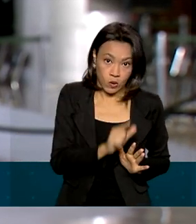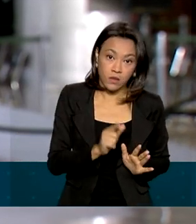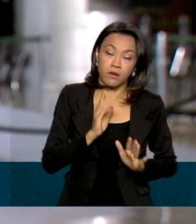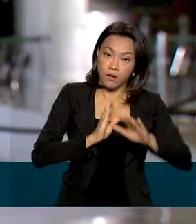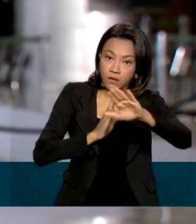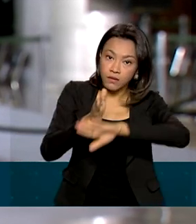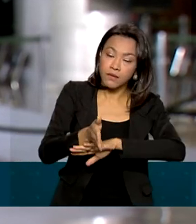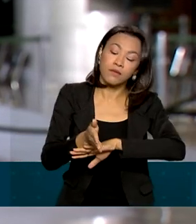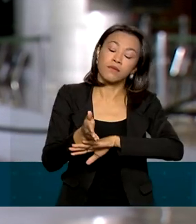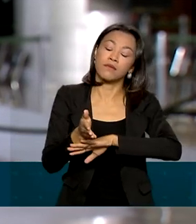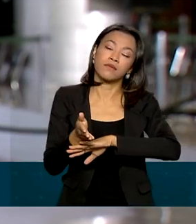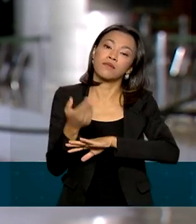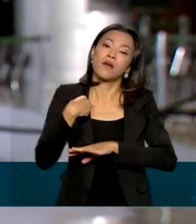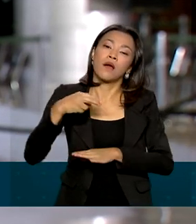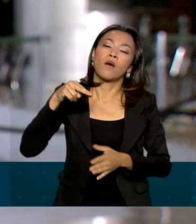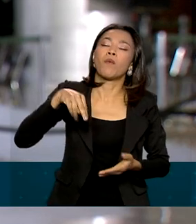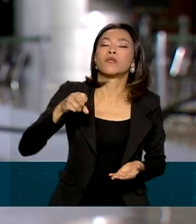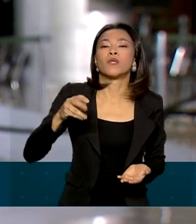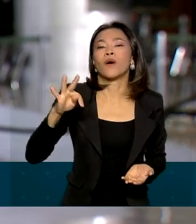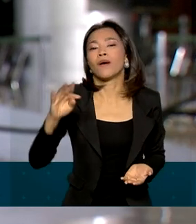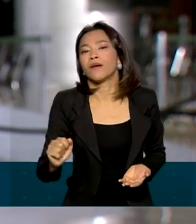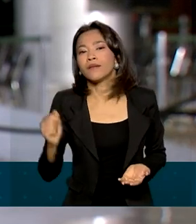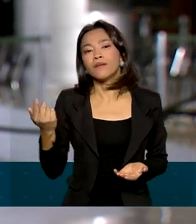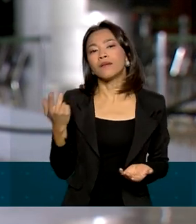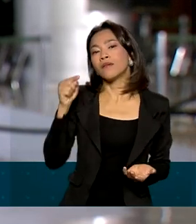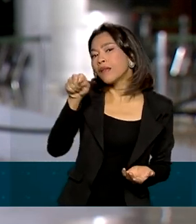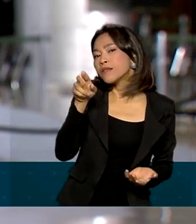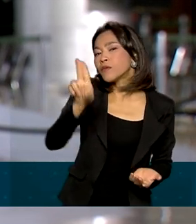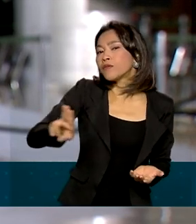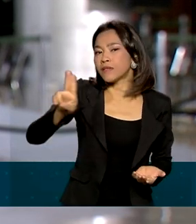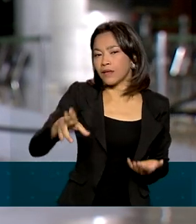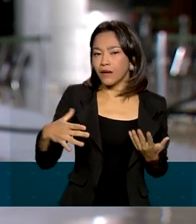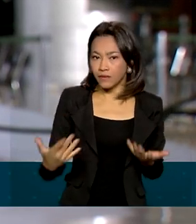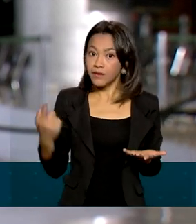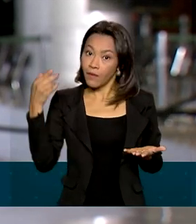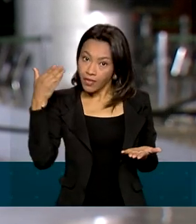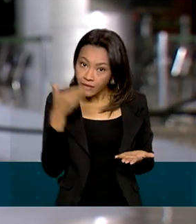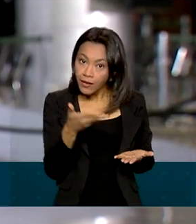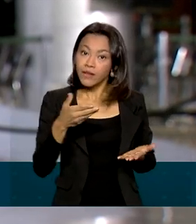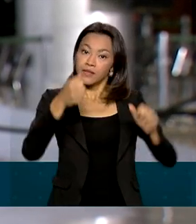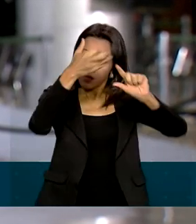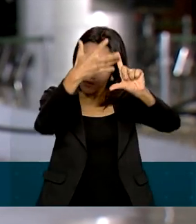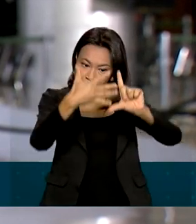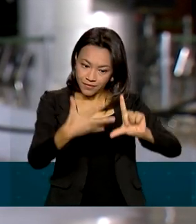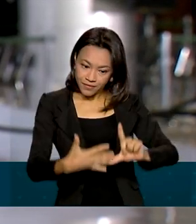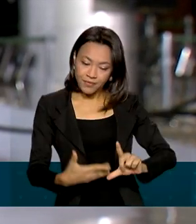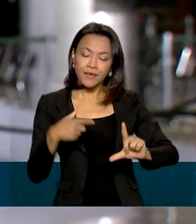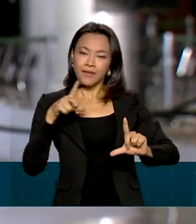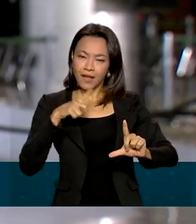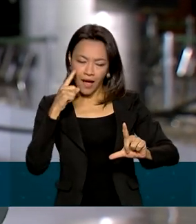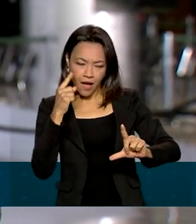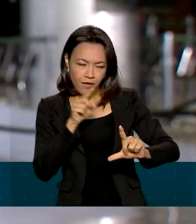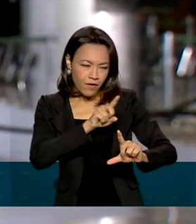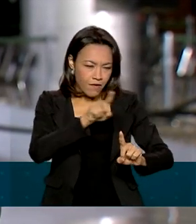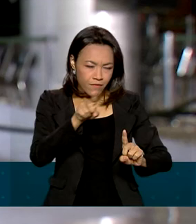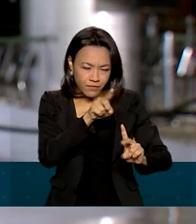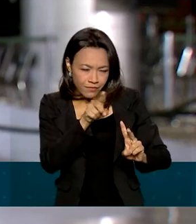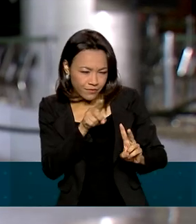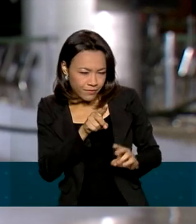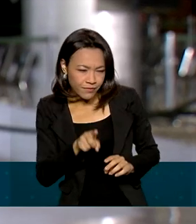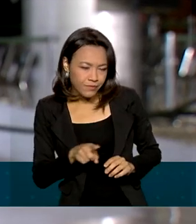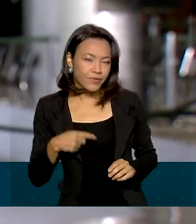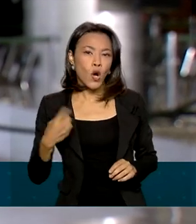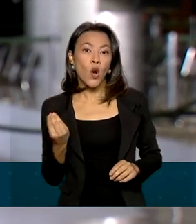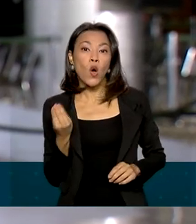entrar com uma determinada nota em uma determinada universidade. Então lá, nesse programa, tem uma busca avançada, vários filtros, o